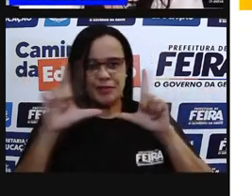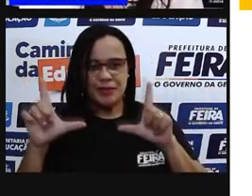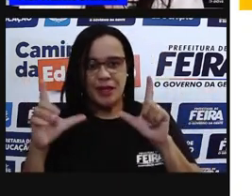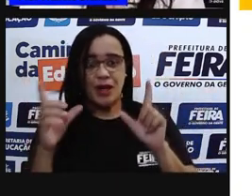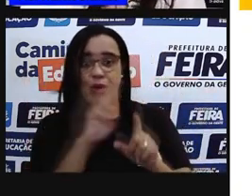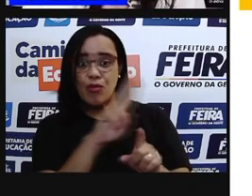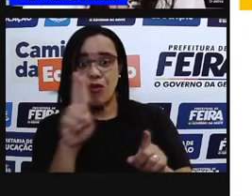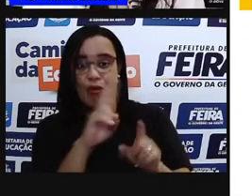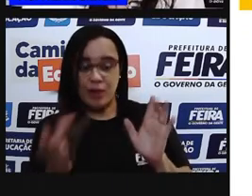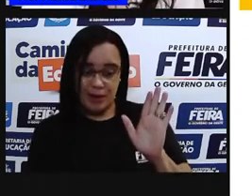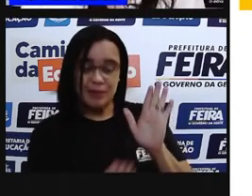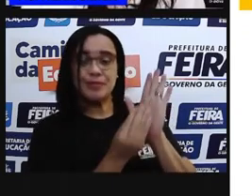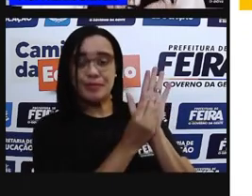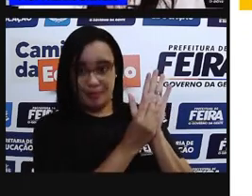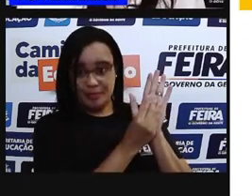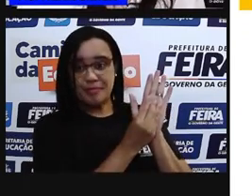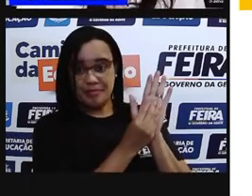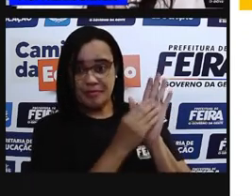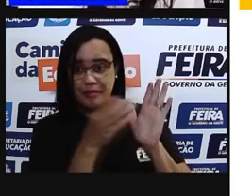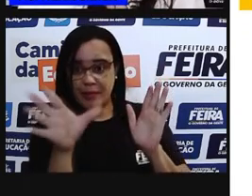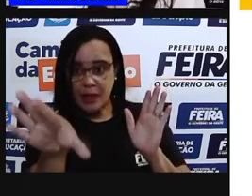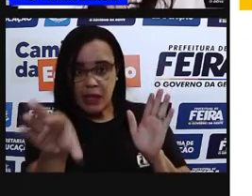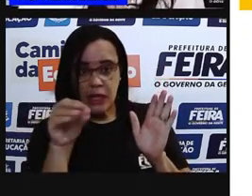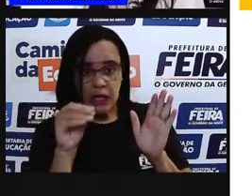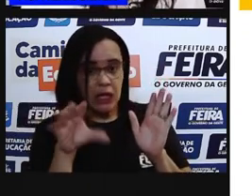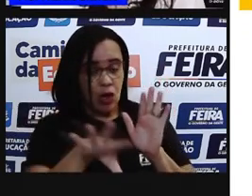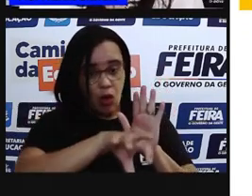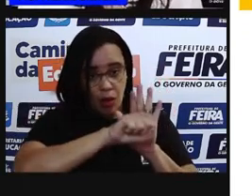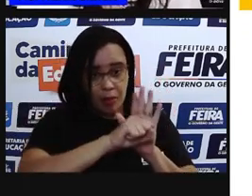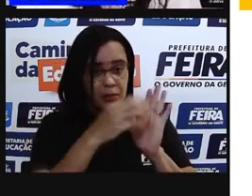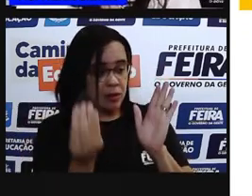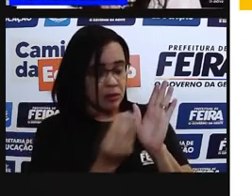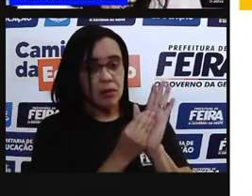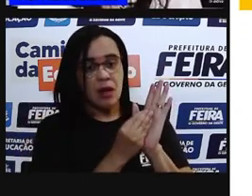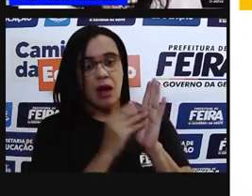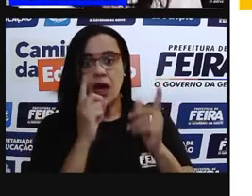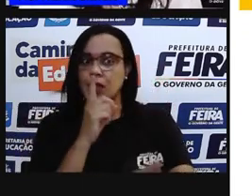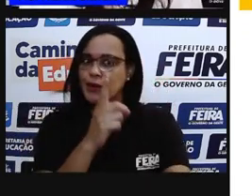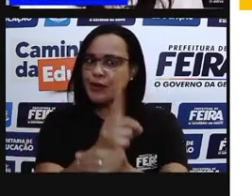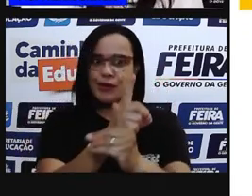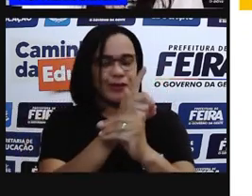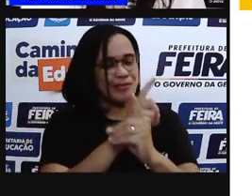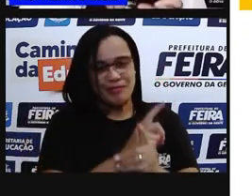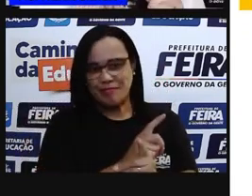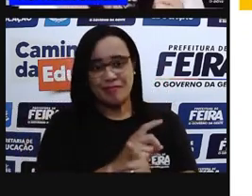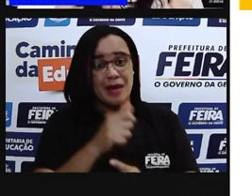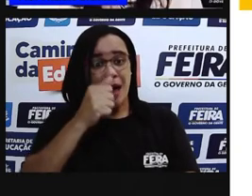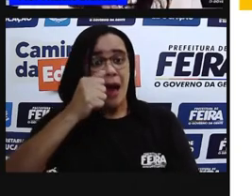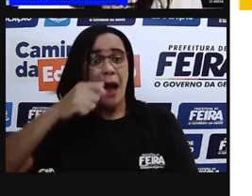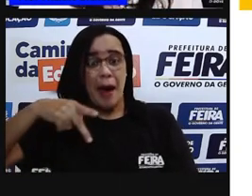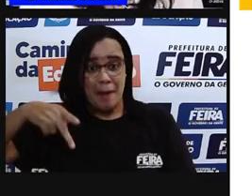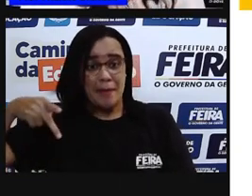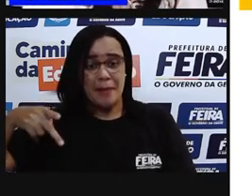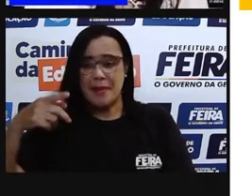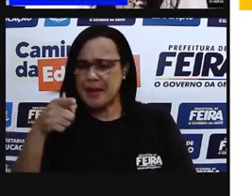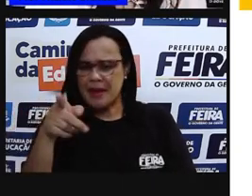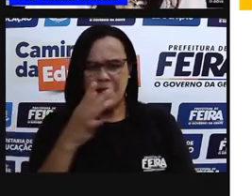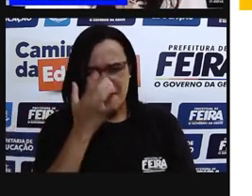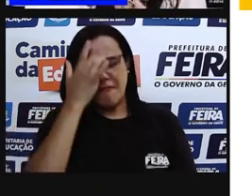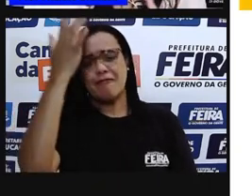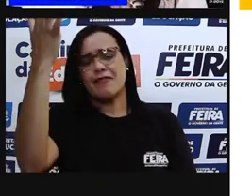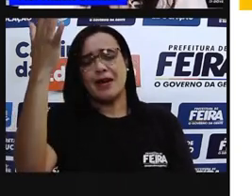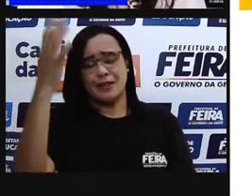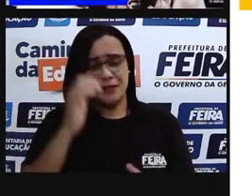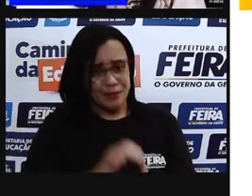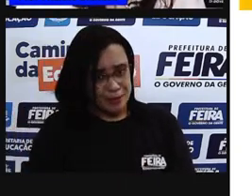3D. Vocês vão... O primeiro link é dela. Vocês vão achar esse aplicativo, tá? Essa ferramenta que